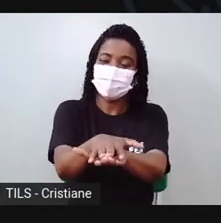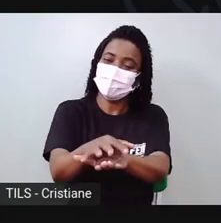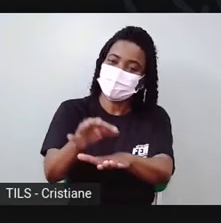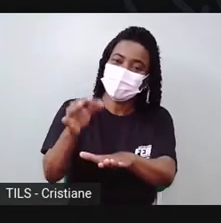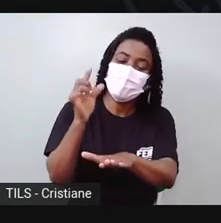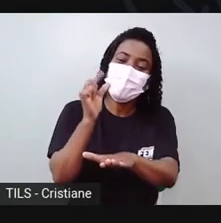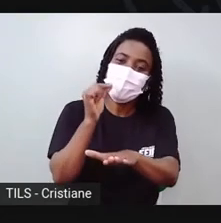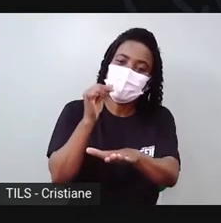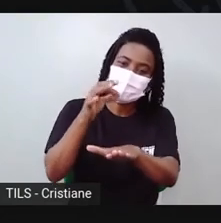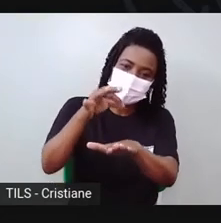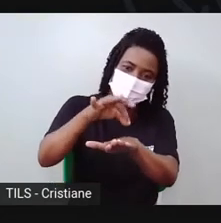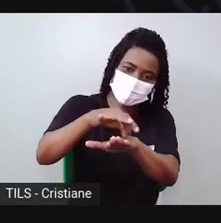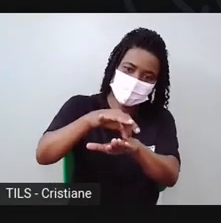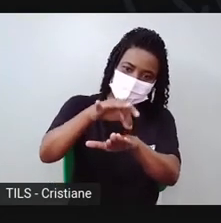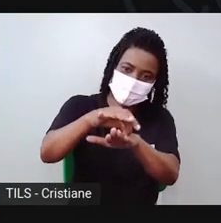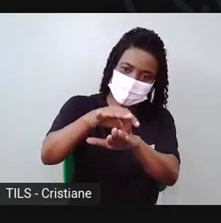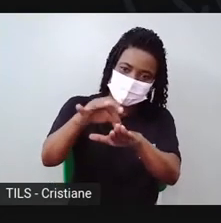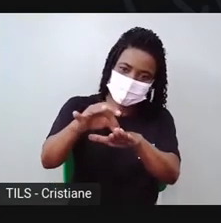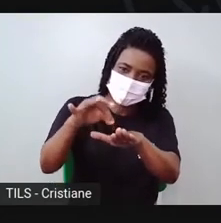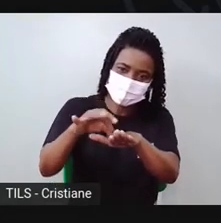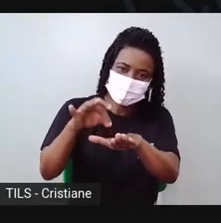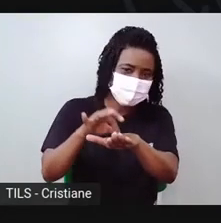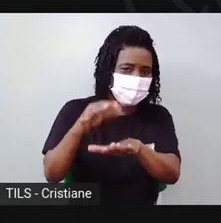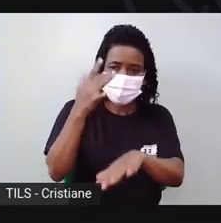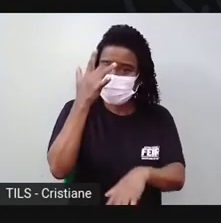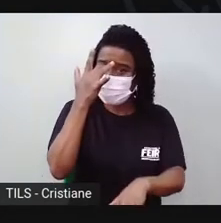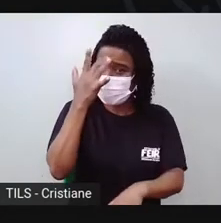E os outros pra fazer o olhinho.